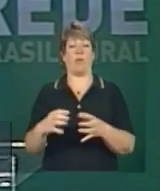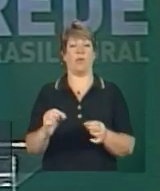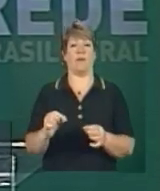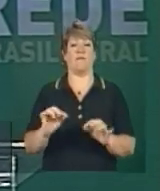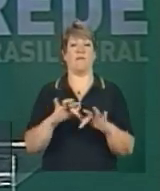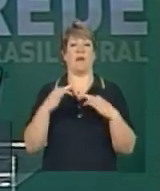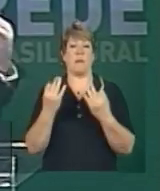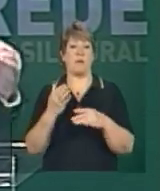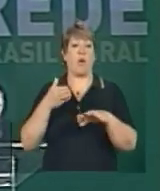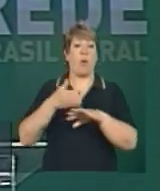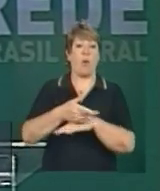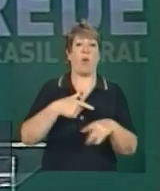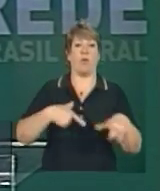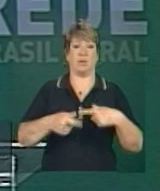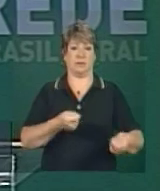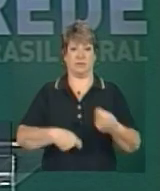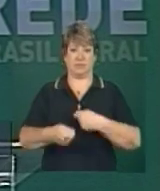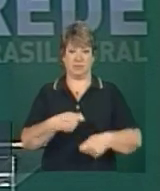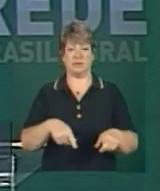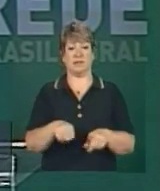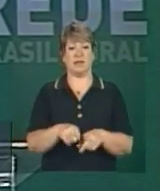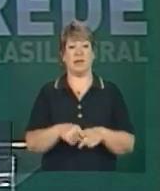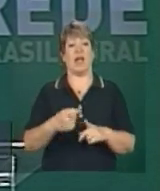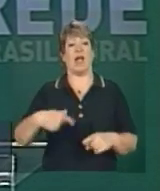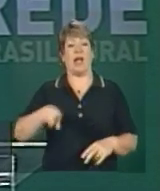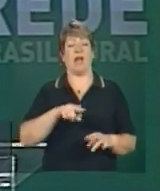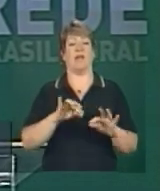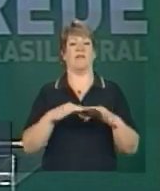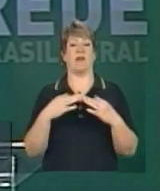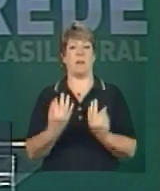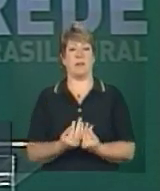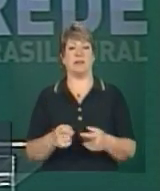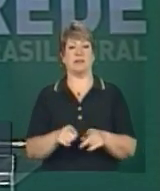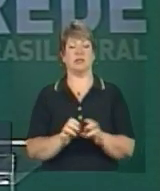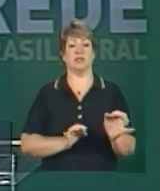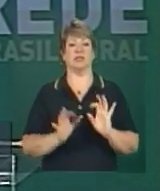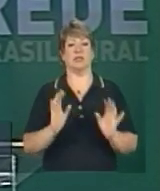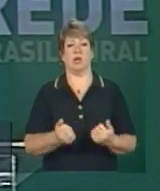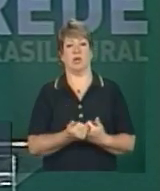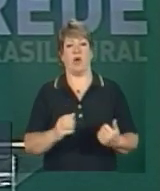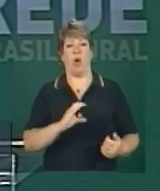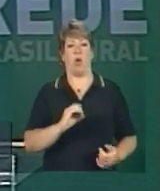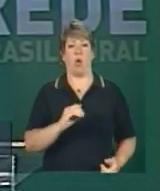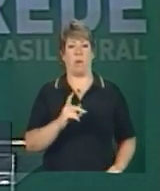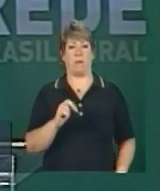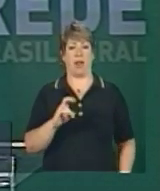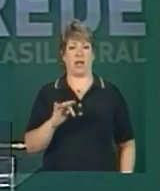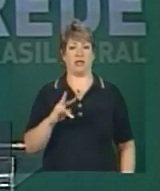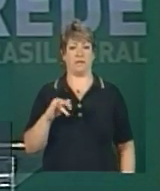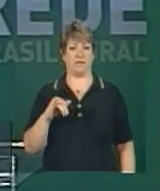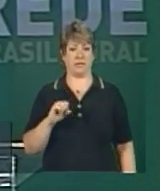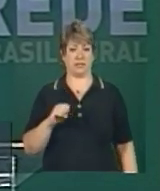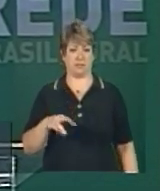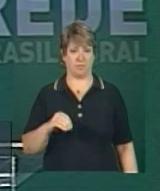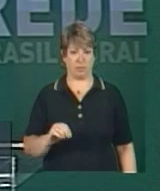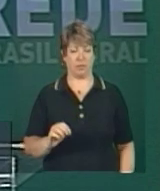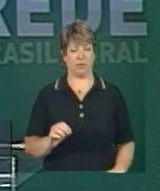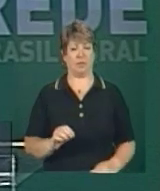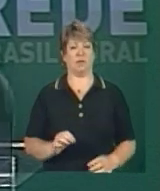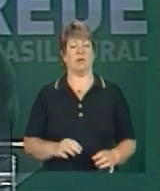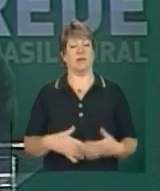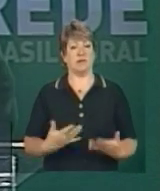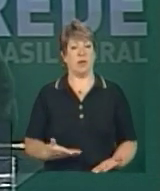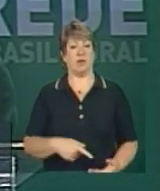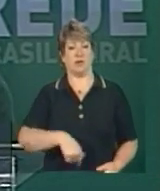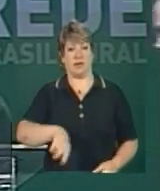mercado e daquele eixo das famílias que já estão organizadas no cooperativismo solidário. Das famílias que estão em